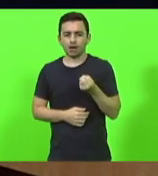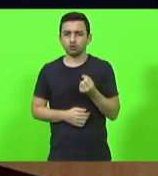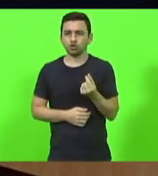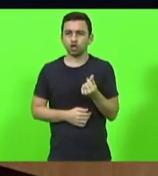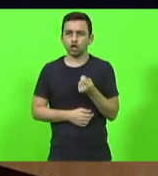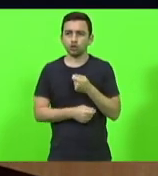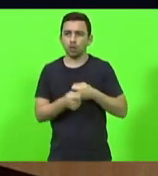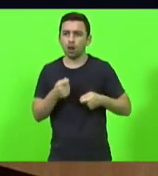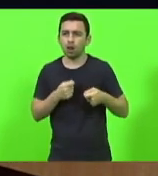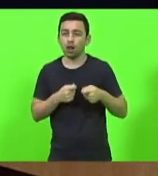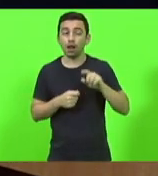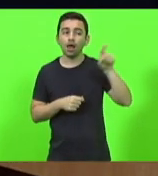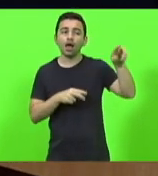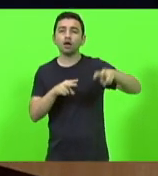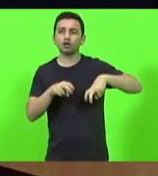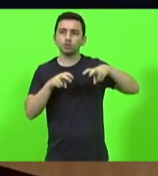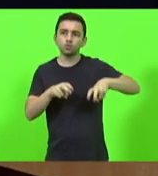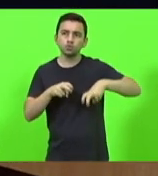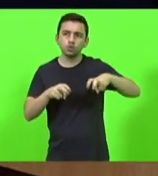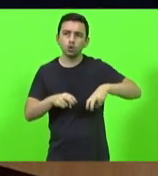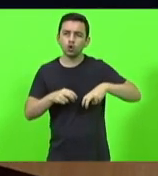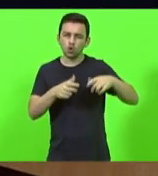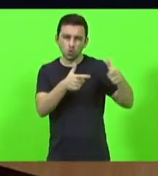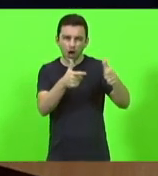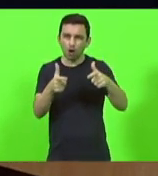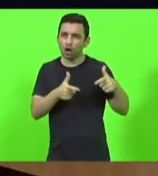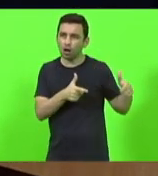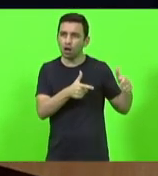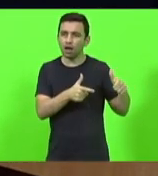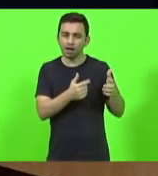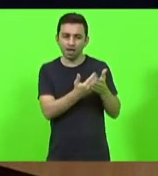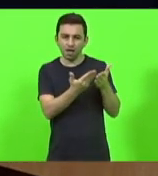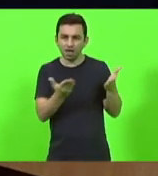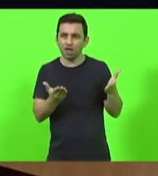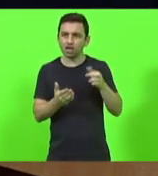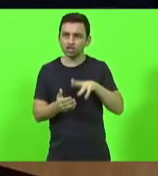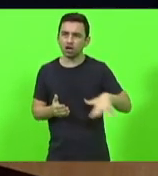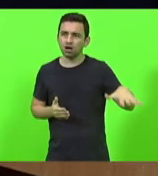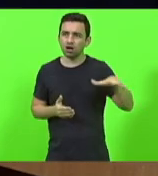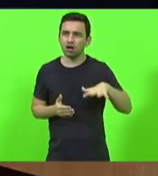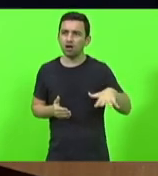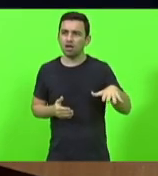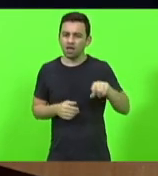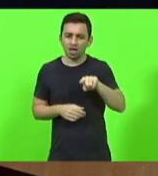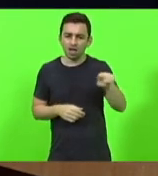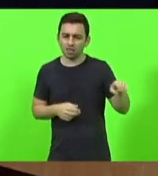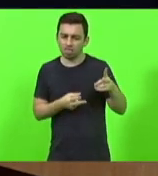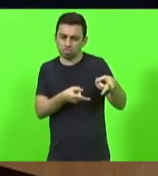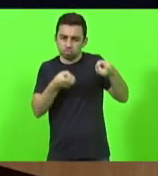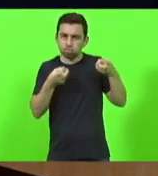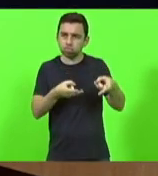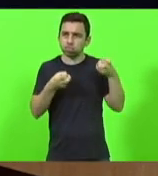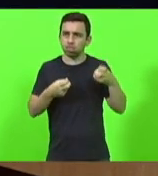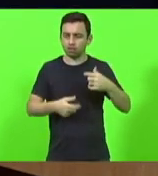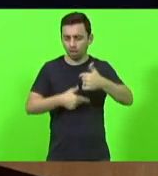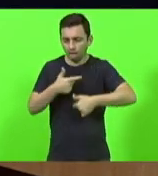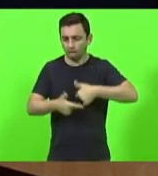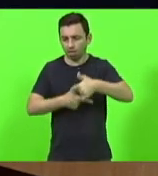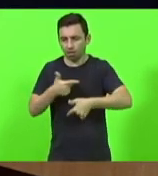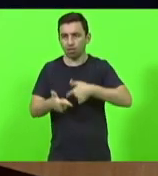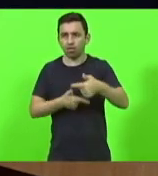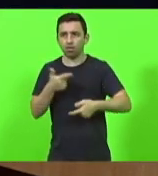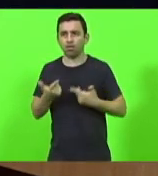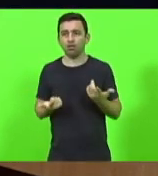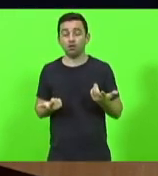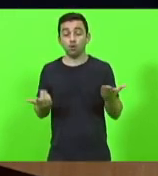agricultor de Antônio Carlos, Santo Amaro da Imperatriz e da região vai ser explorado, vai trabalhar para ele. Hoje,